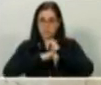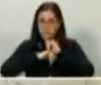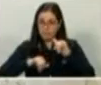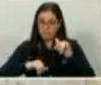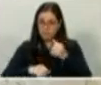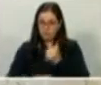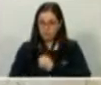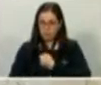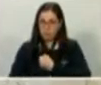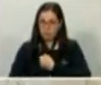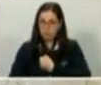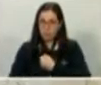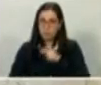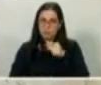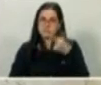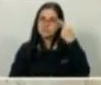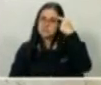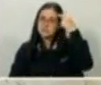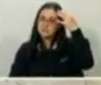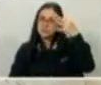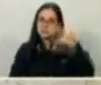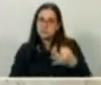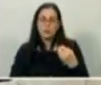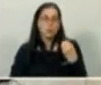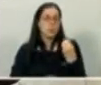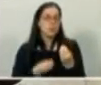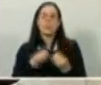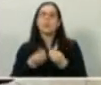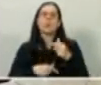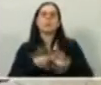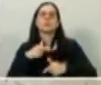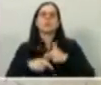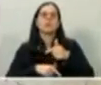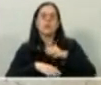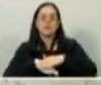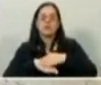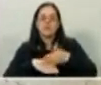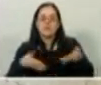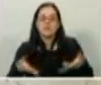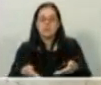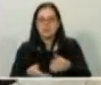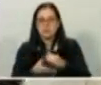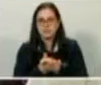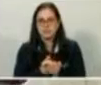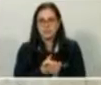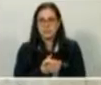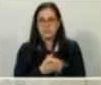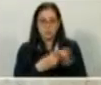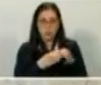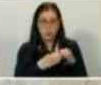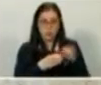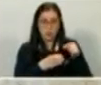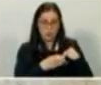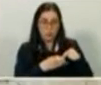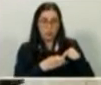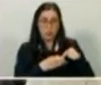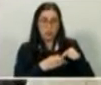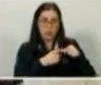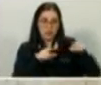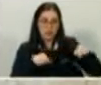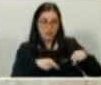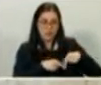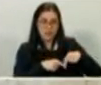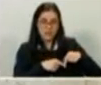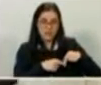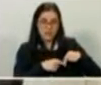senhores e para as senhoras entenderem como nós fazemos o trabalho aqui. Nós fizemos aqui, pelo meu gabinete, 90 eventos,